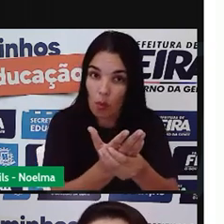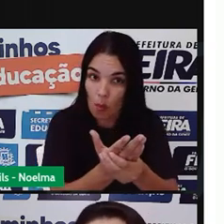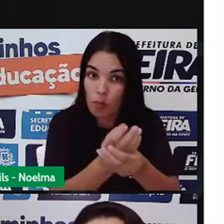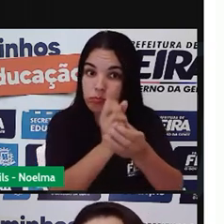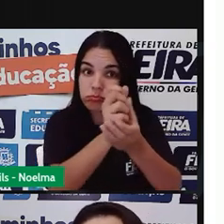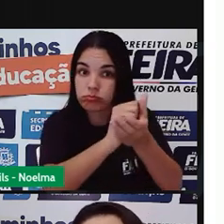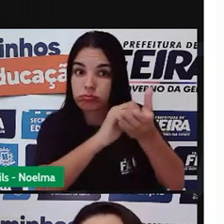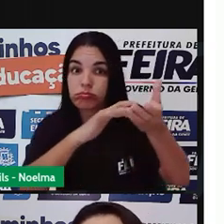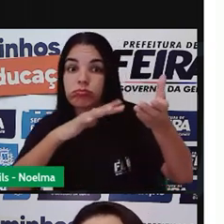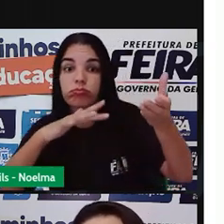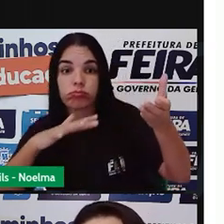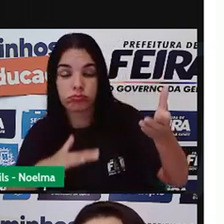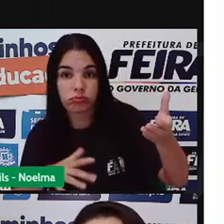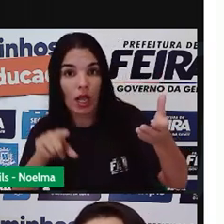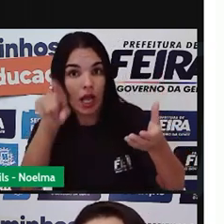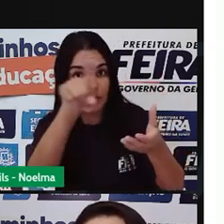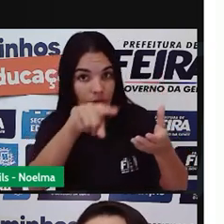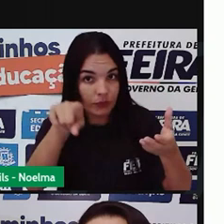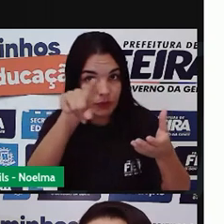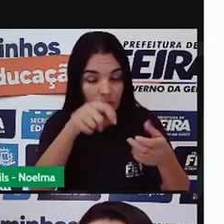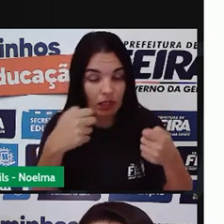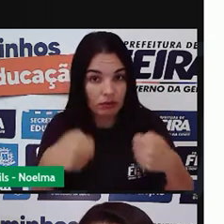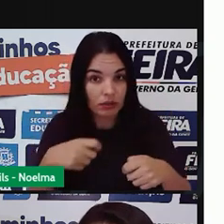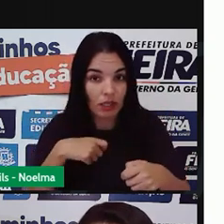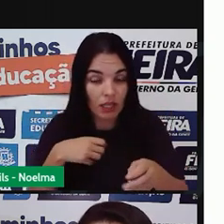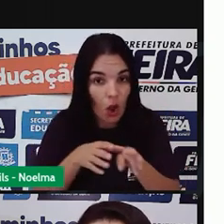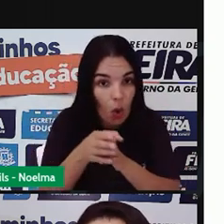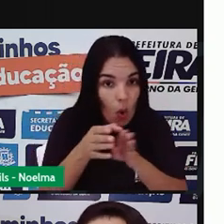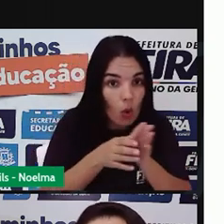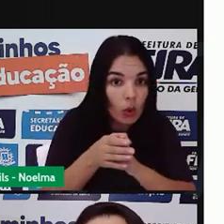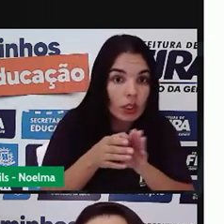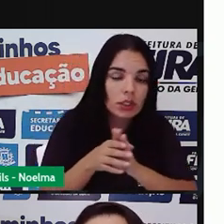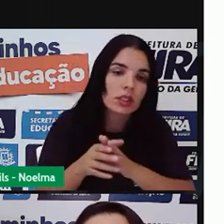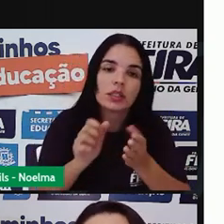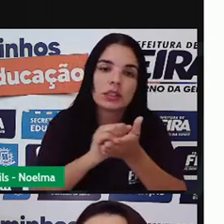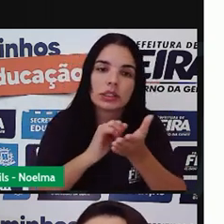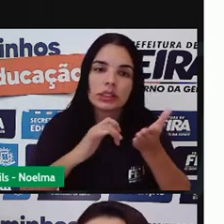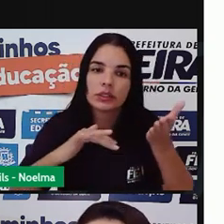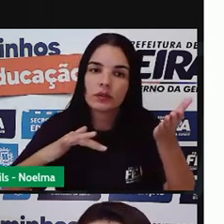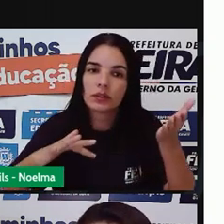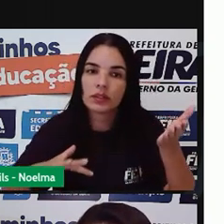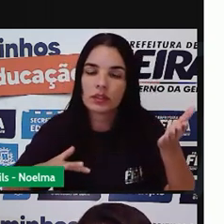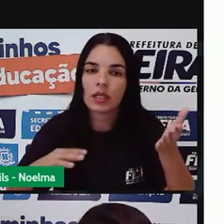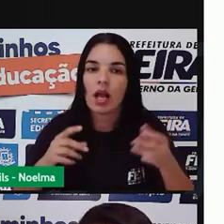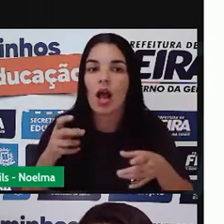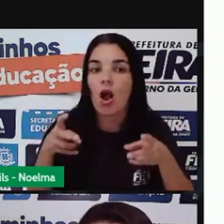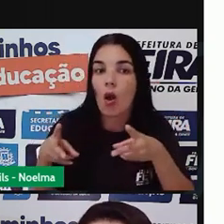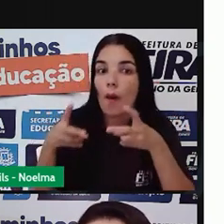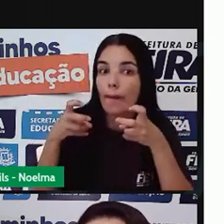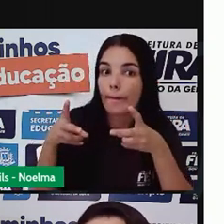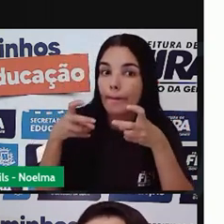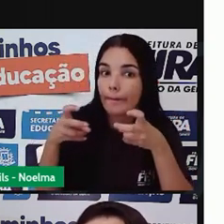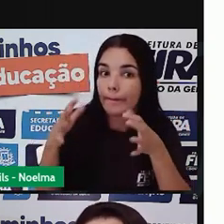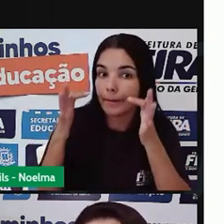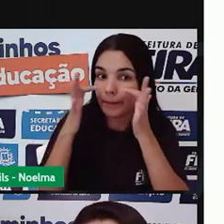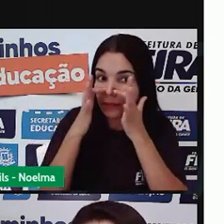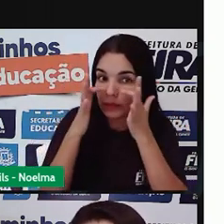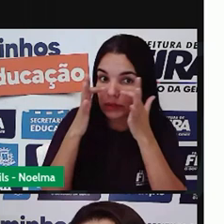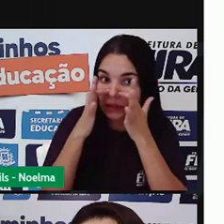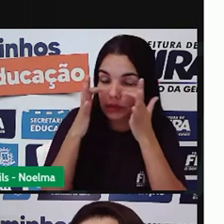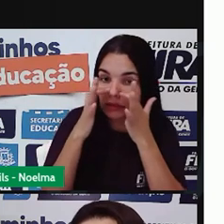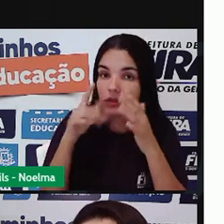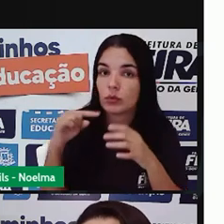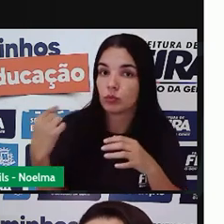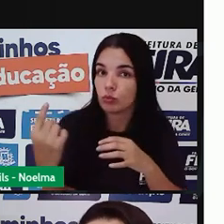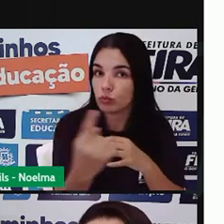pedagógico que é onde estão aí as atividades de vocês as observações feitas pelos